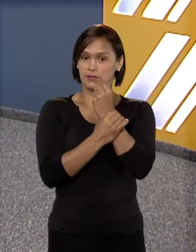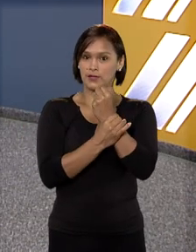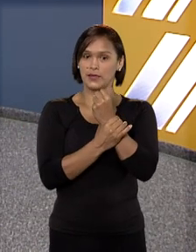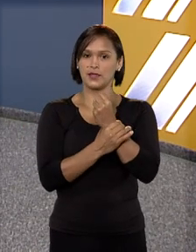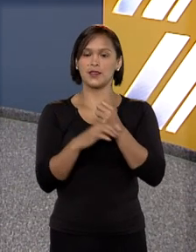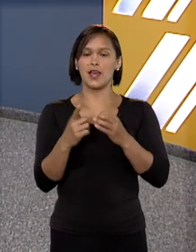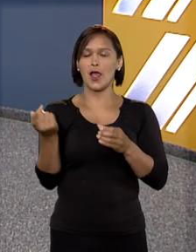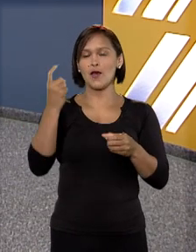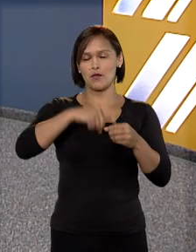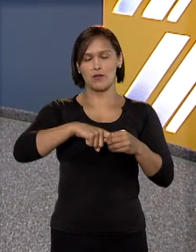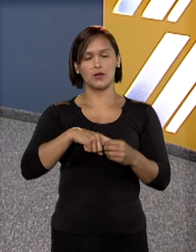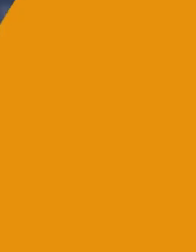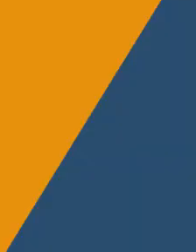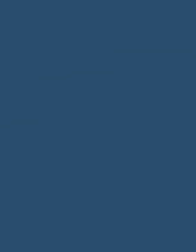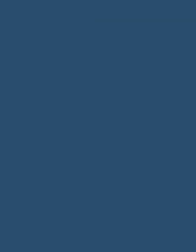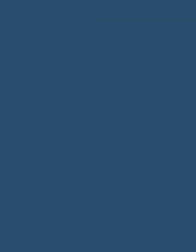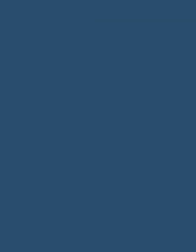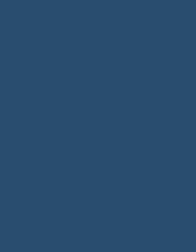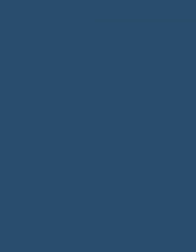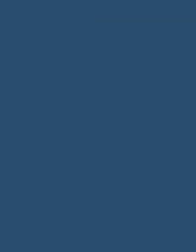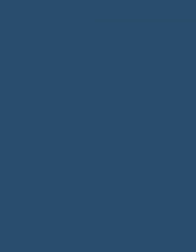segurança. Eu volto em instantes.